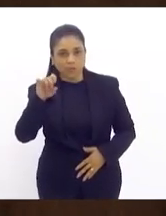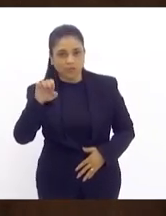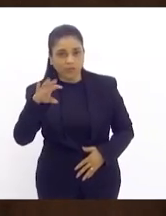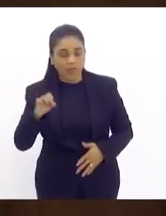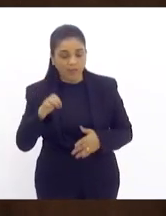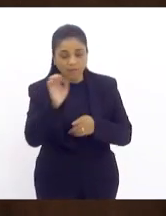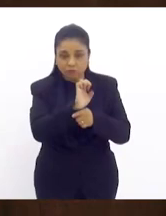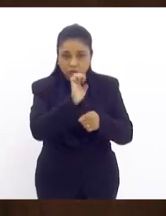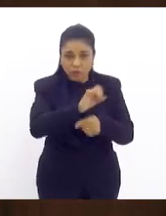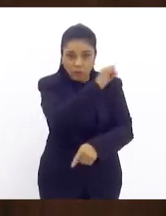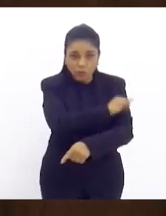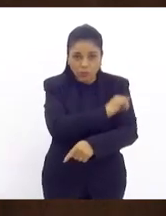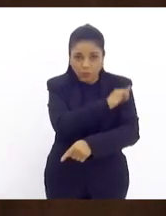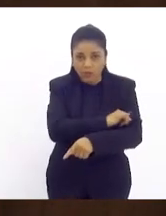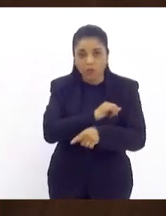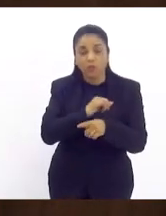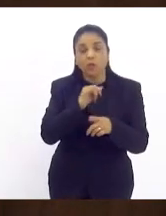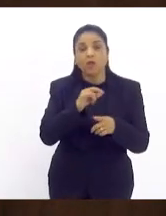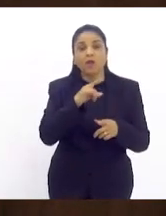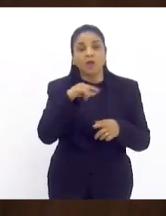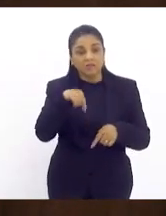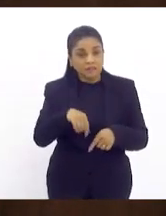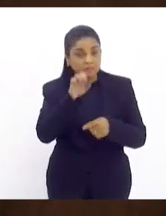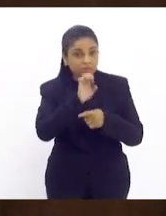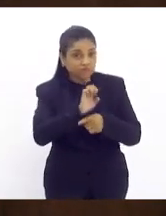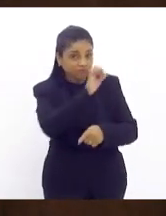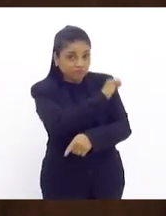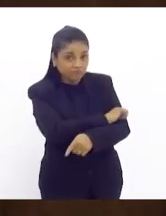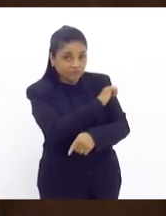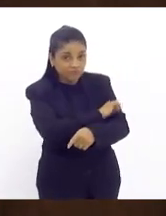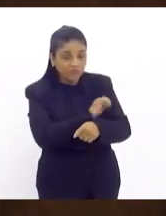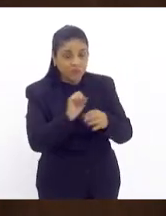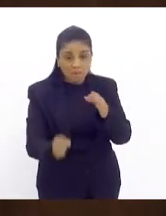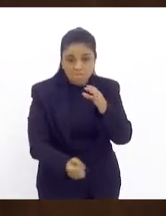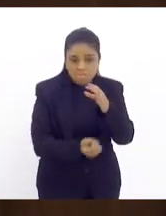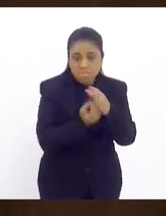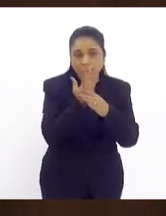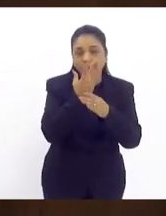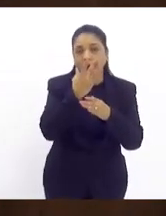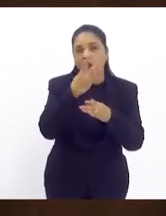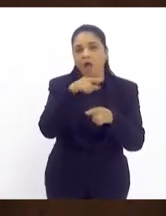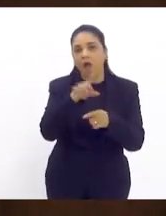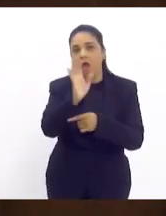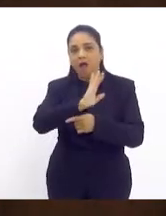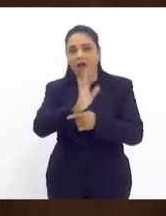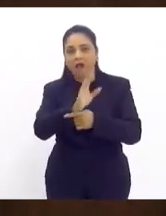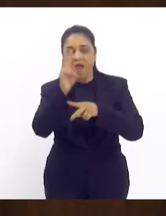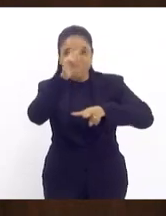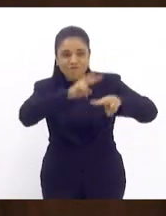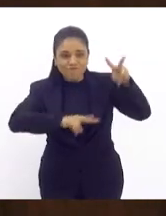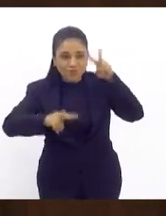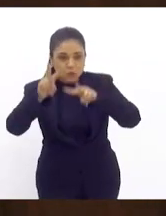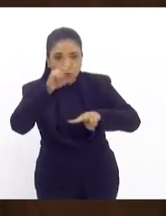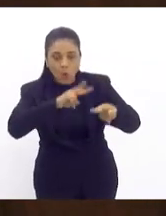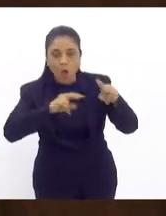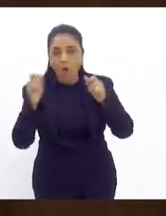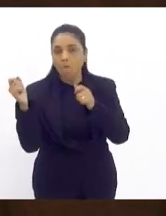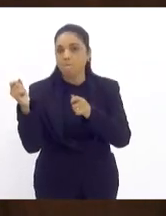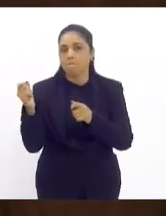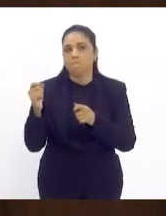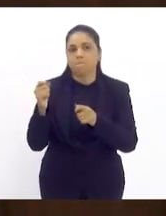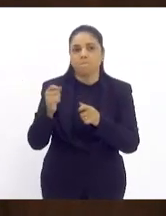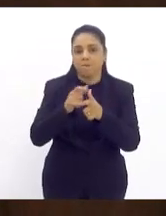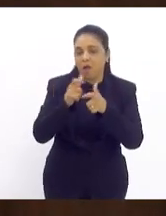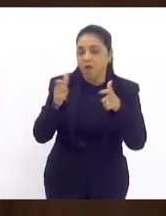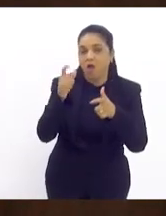eu queria dizer que o Rio de Janeiro é um dos maiores polos de produção audiovisual do país então faz-se necessário projetos